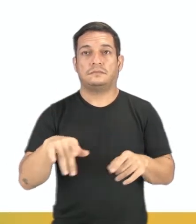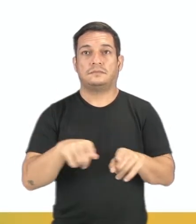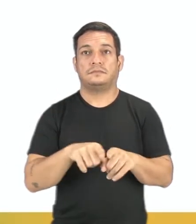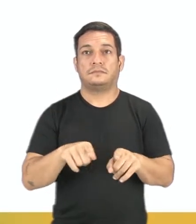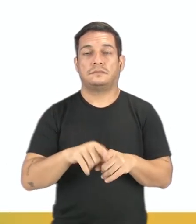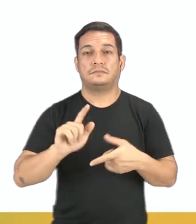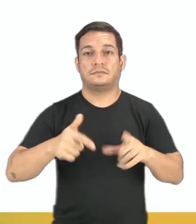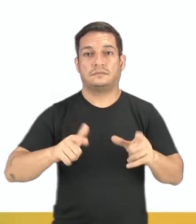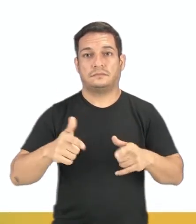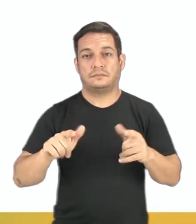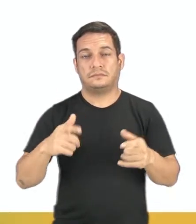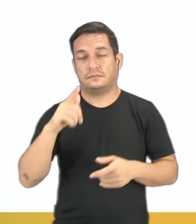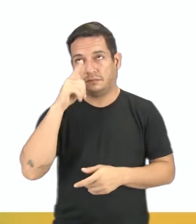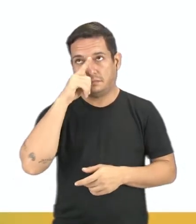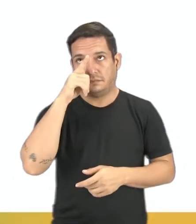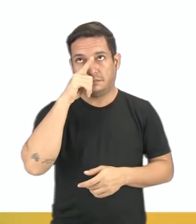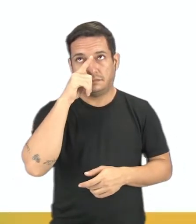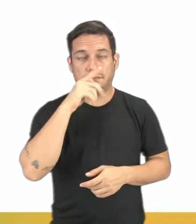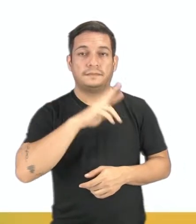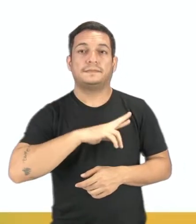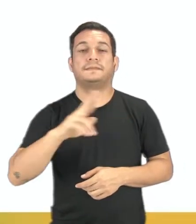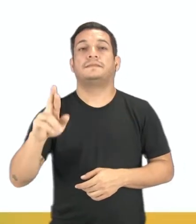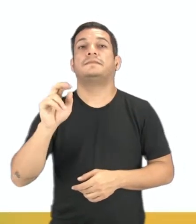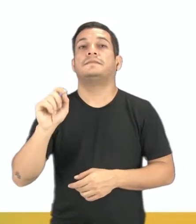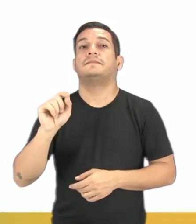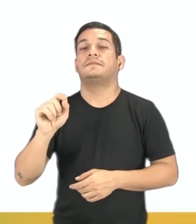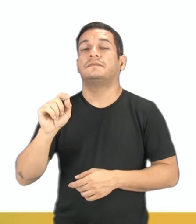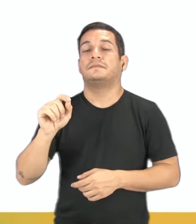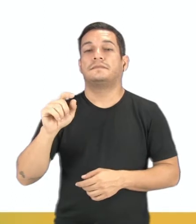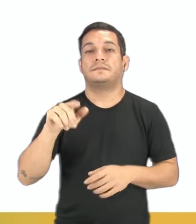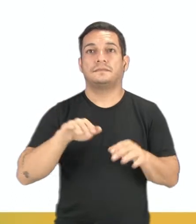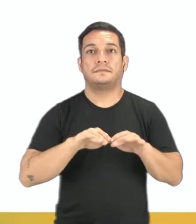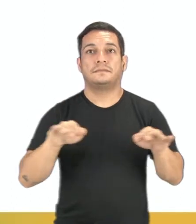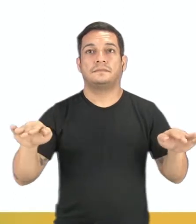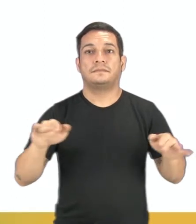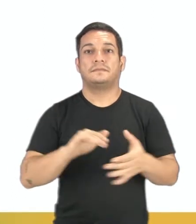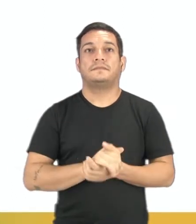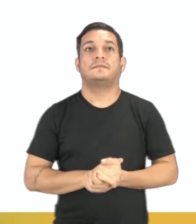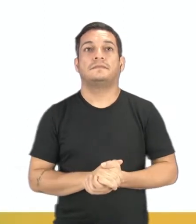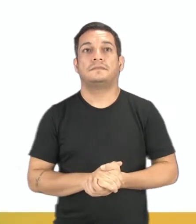uma letrazinha grega, para representar esse plano.